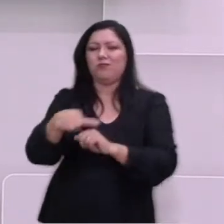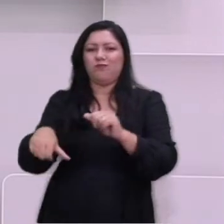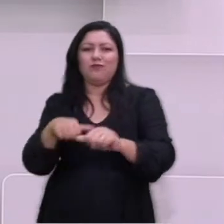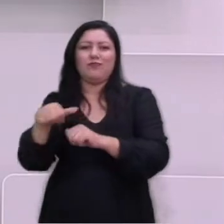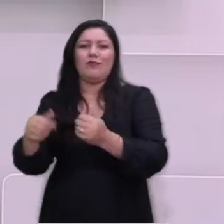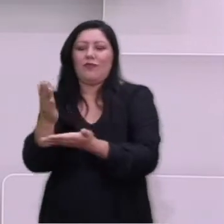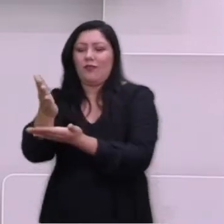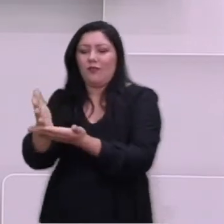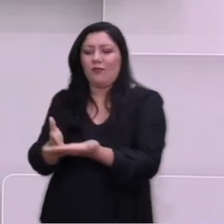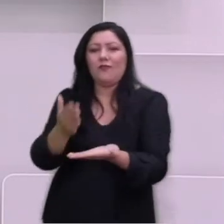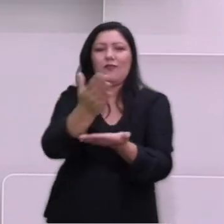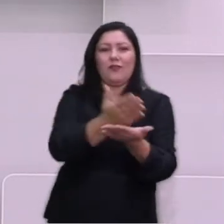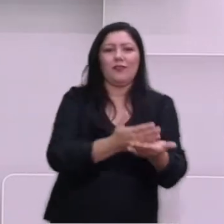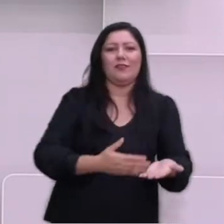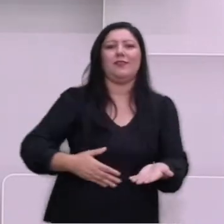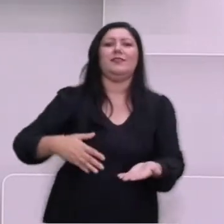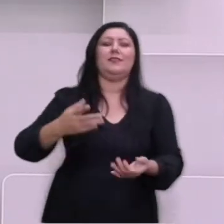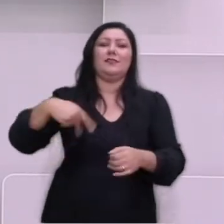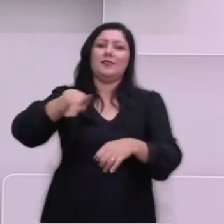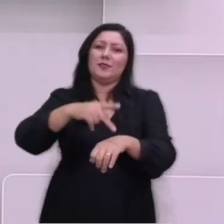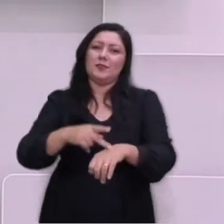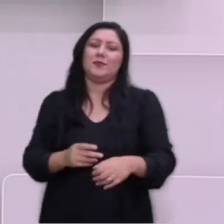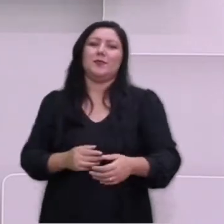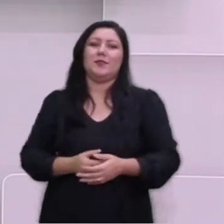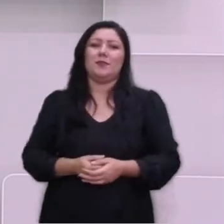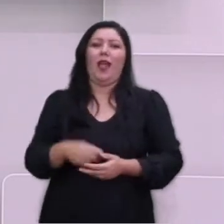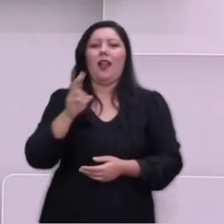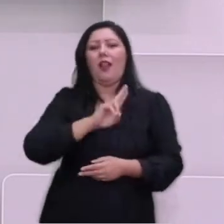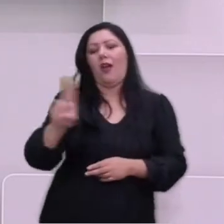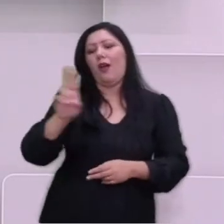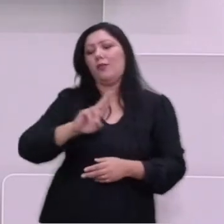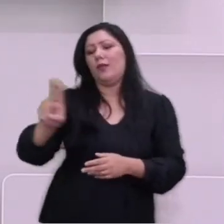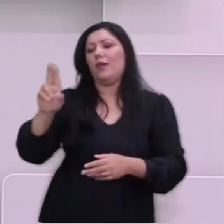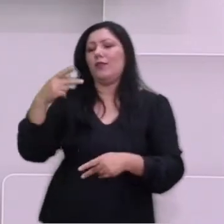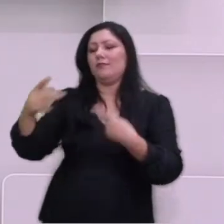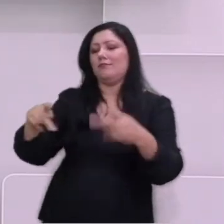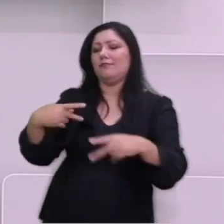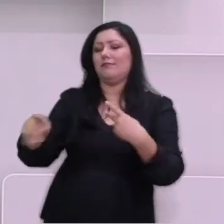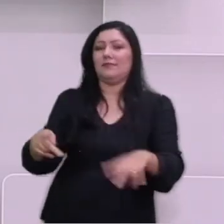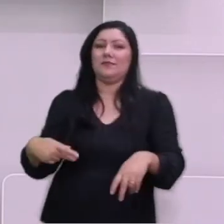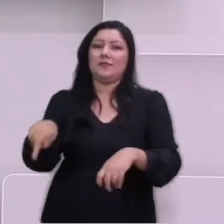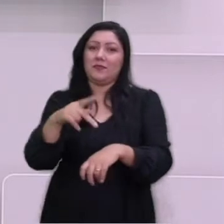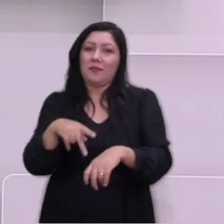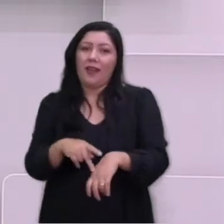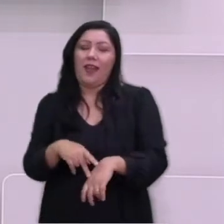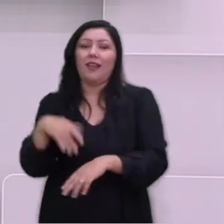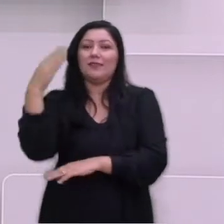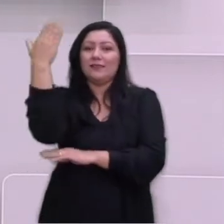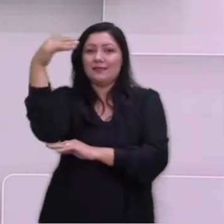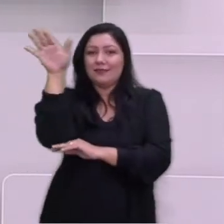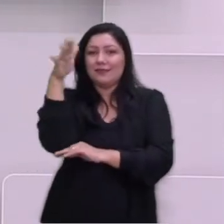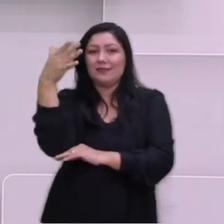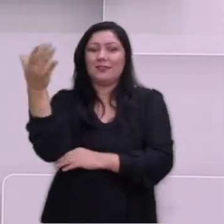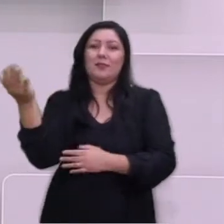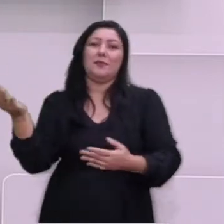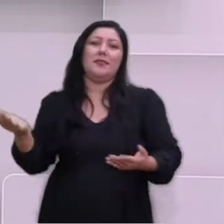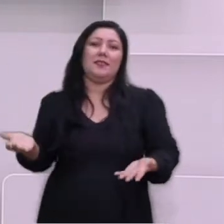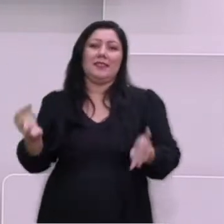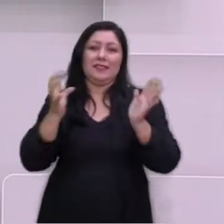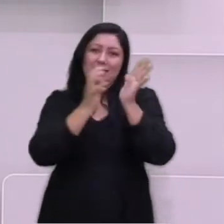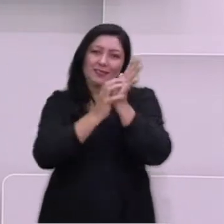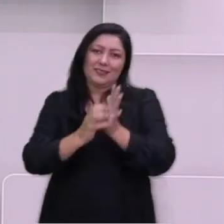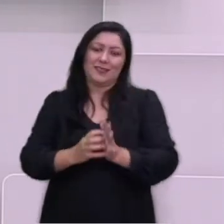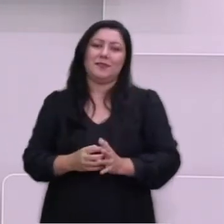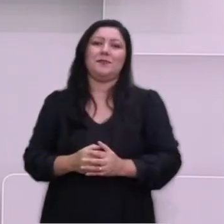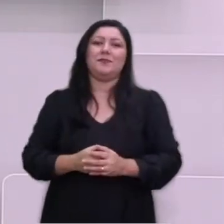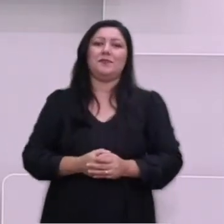e também reformular nomes dos países, suas bandeiras e seus símbolos.